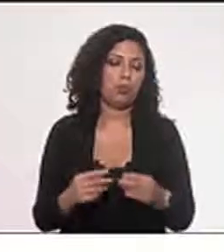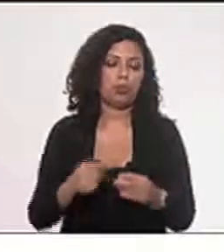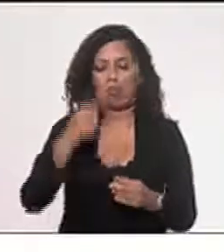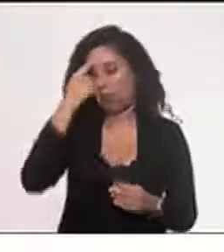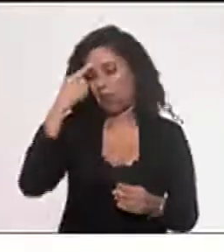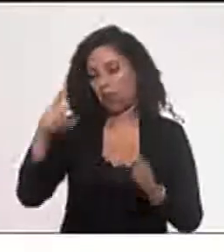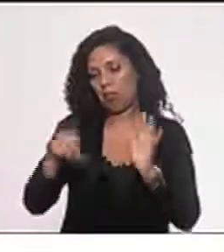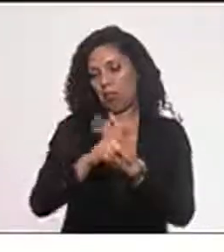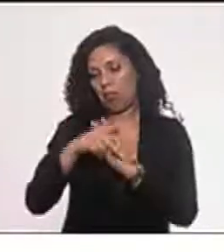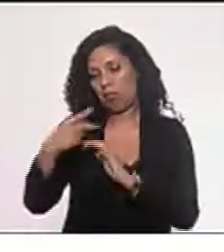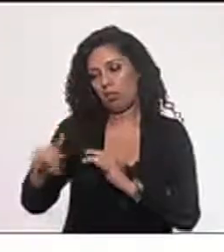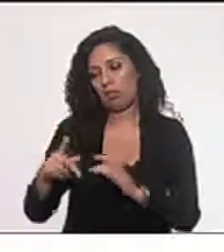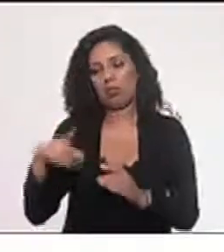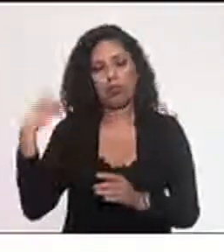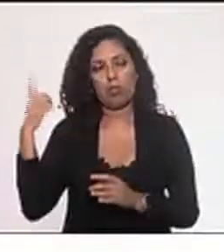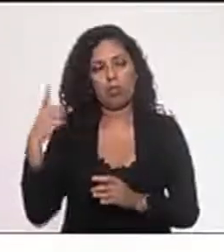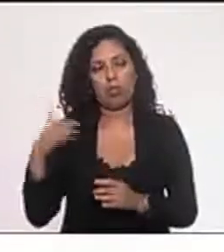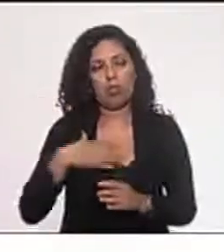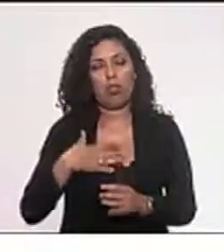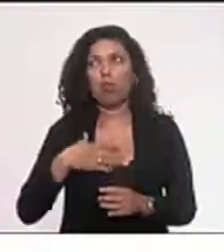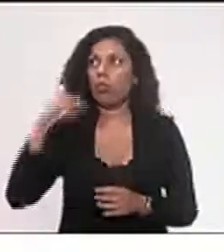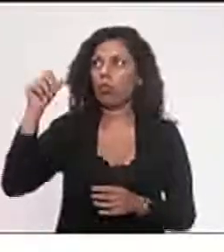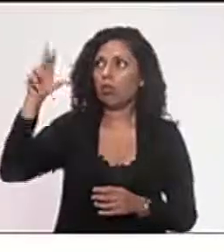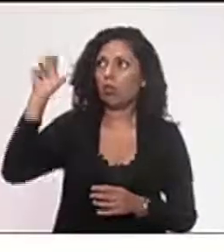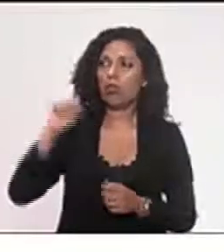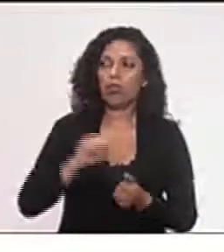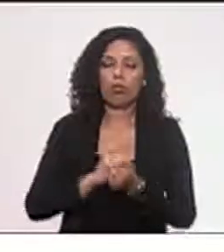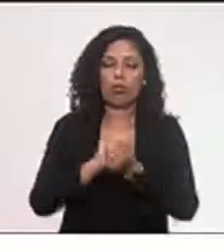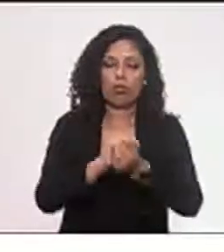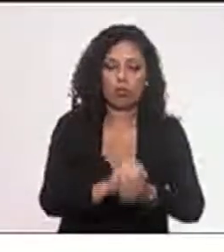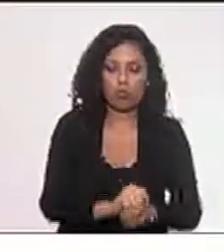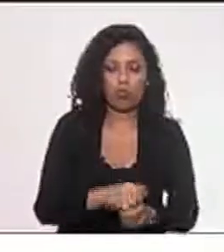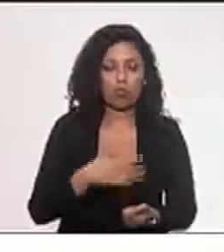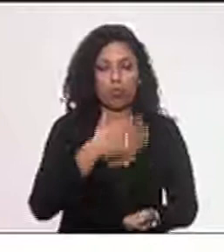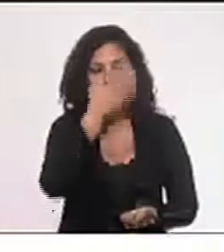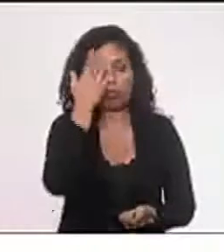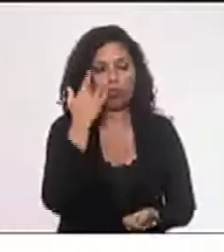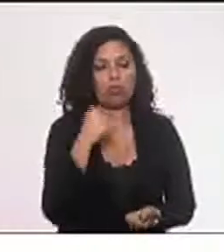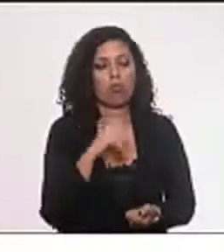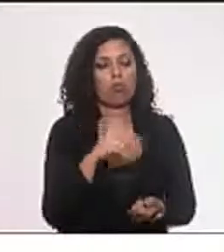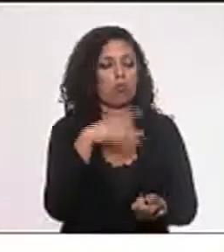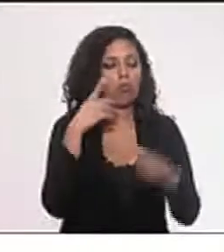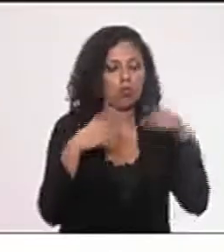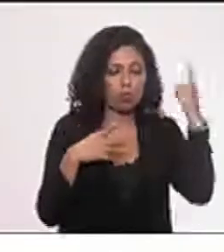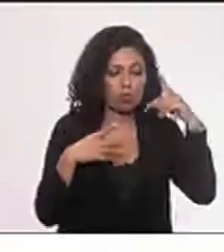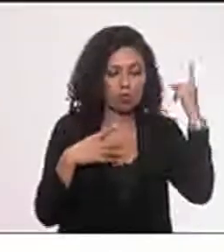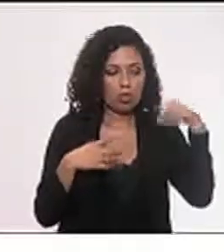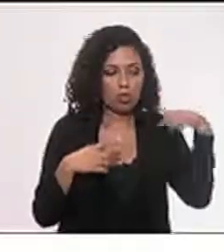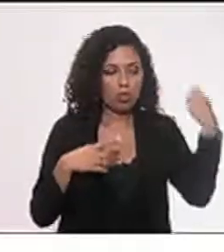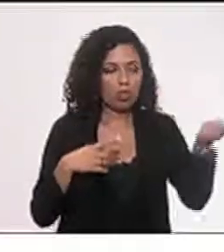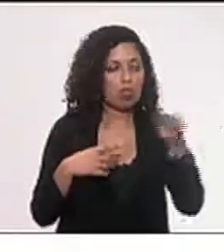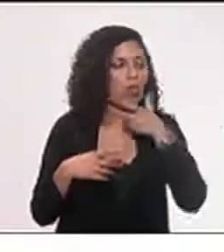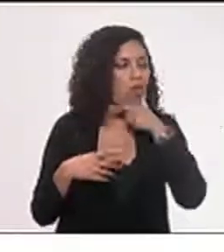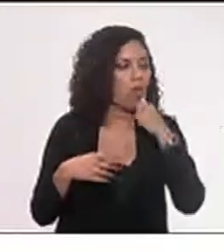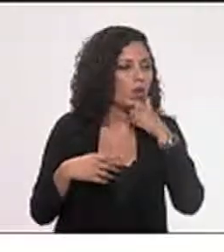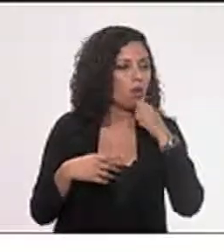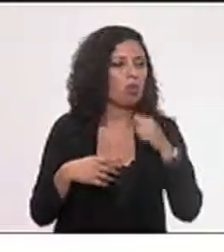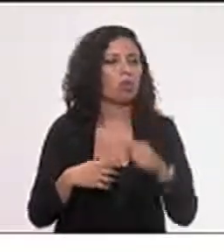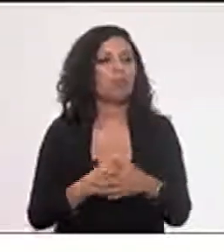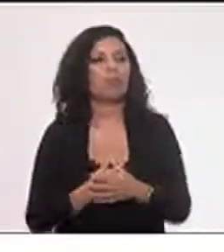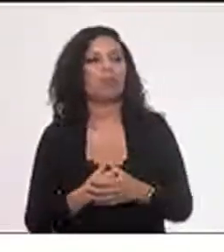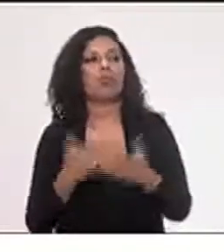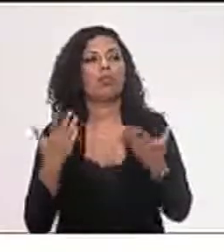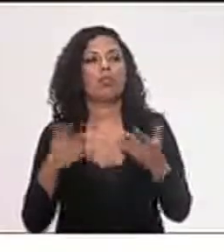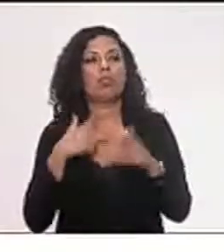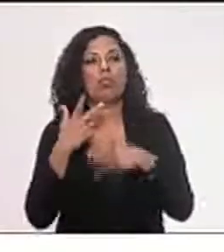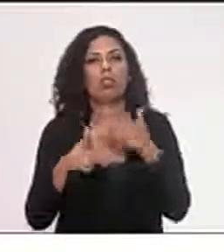Eu, graças a Deus, estou do lado ali dos que são homens. Bom, com relação ao projeto, eu gostaria de dizer